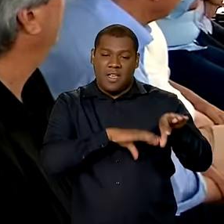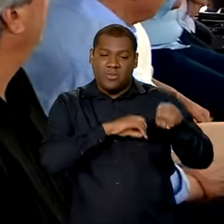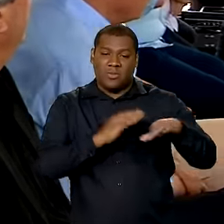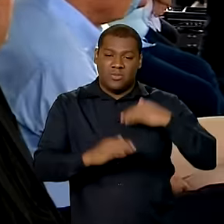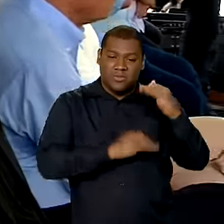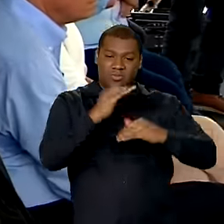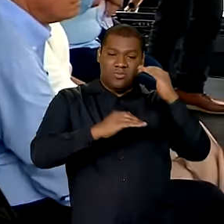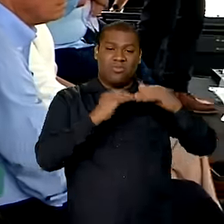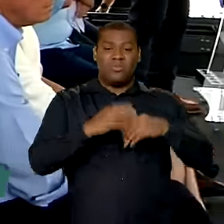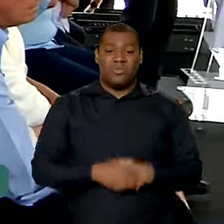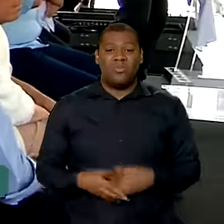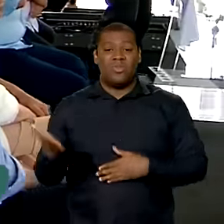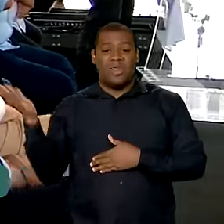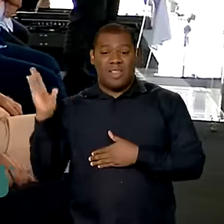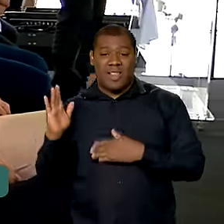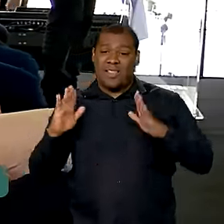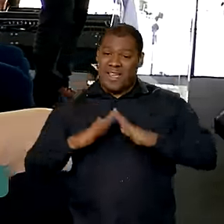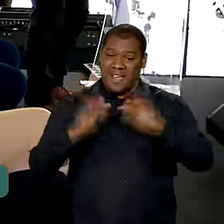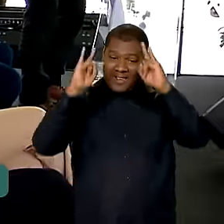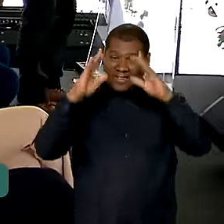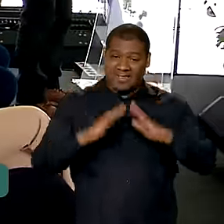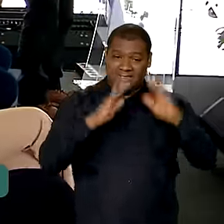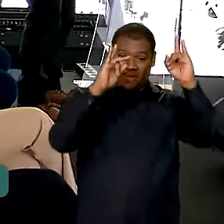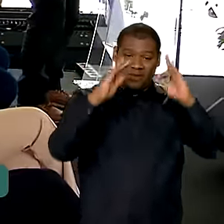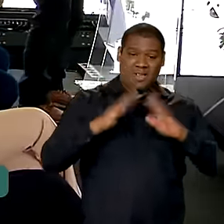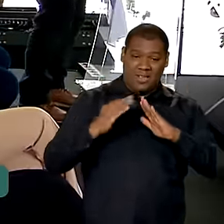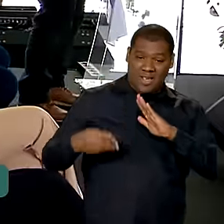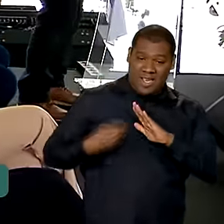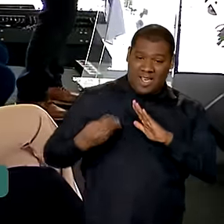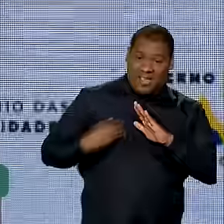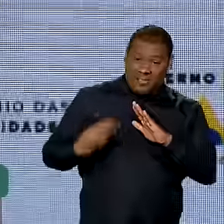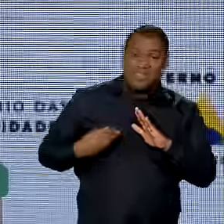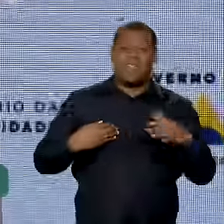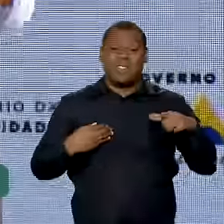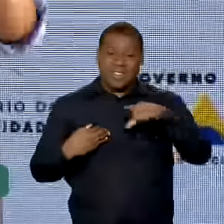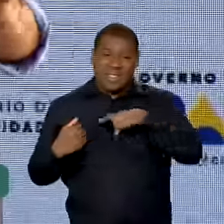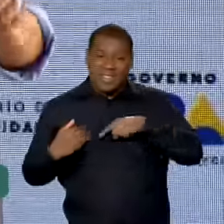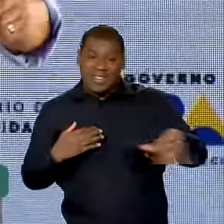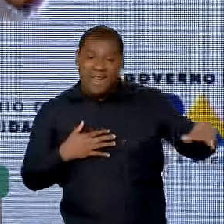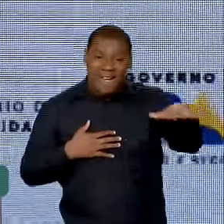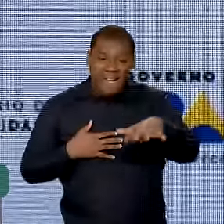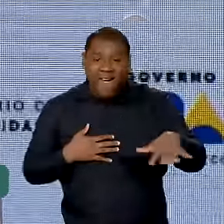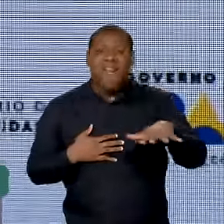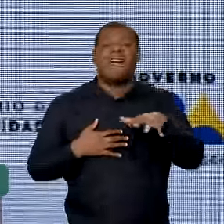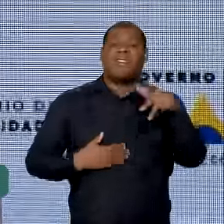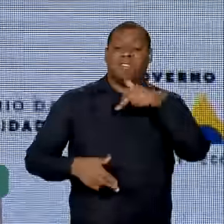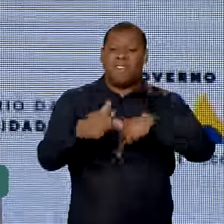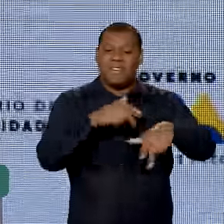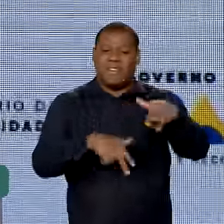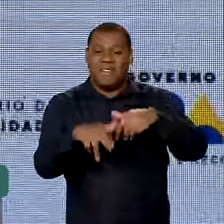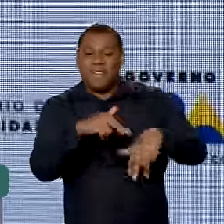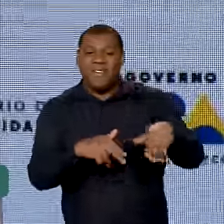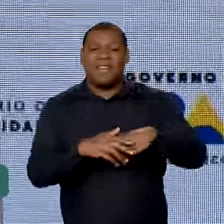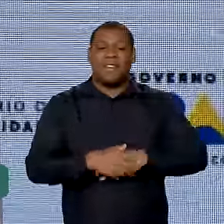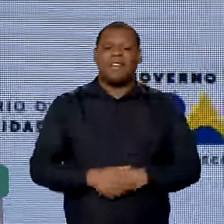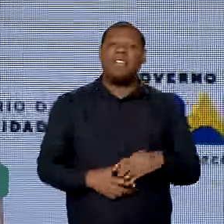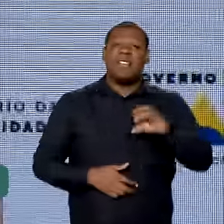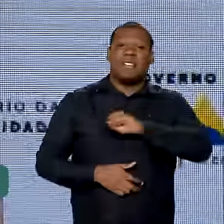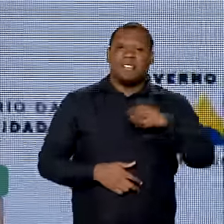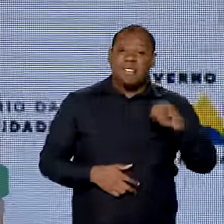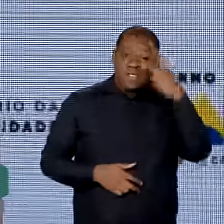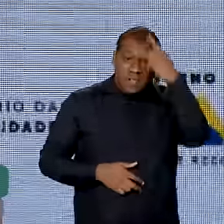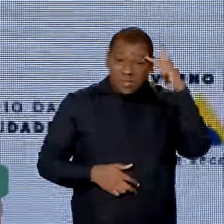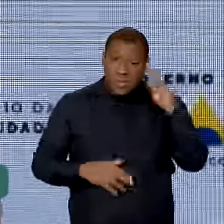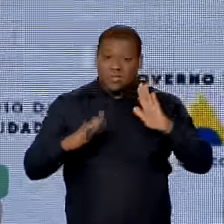de lazer, tem lugar para caminhar, pode cuidar melhor da saúde. Quando as pessoas moram bem, o crime não entra, o crime não